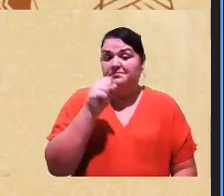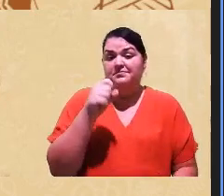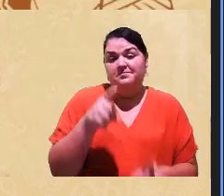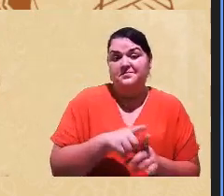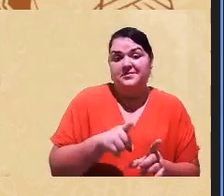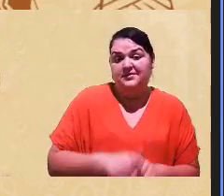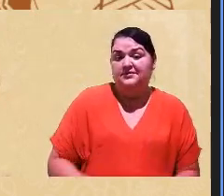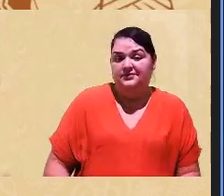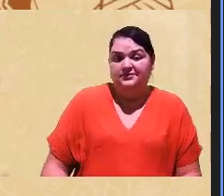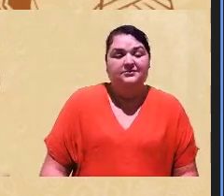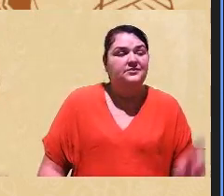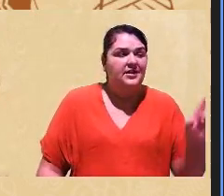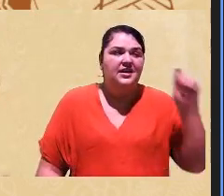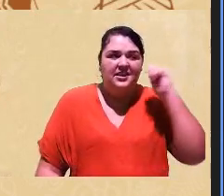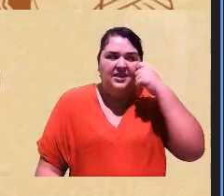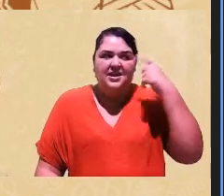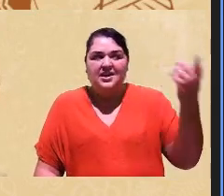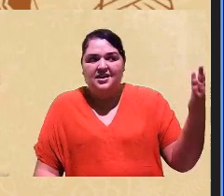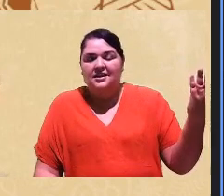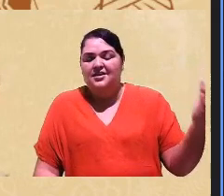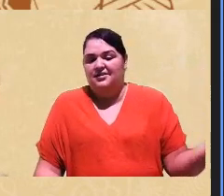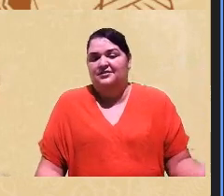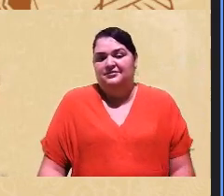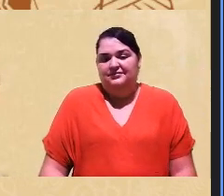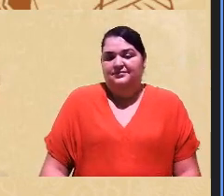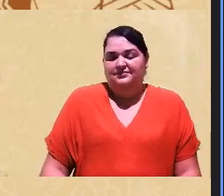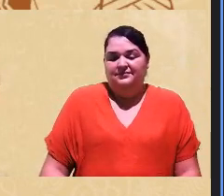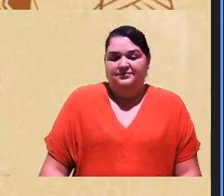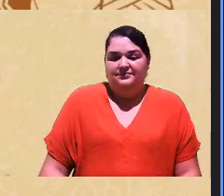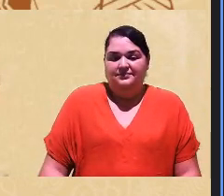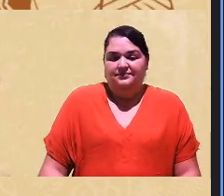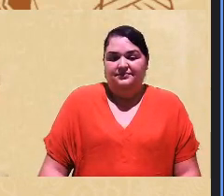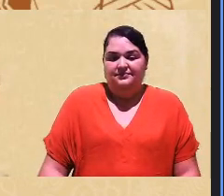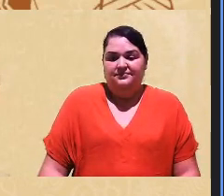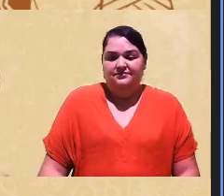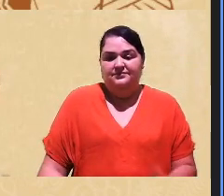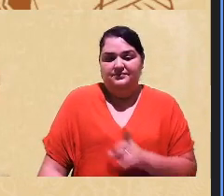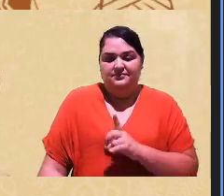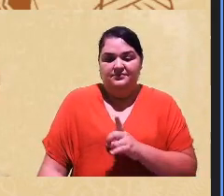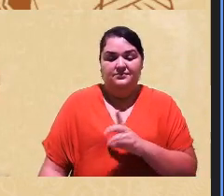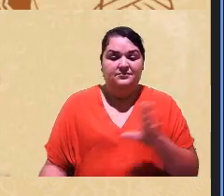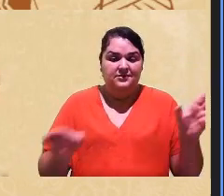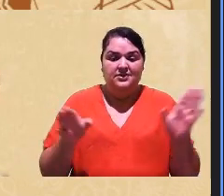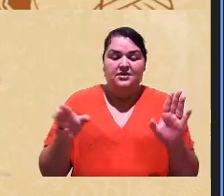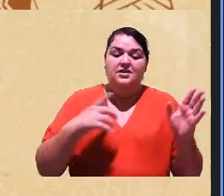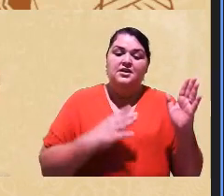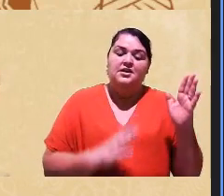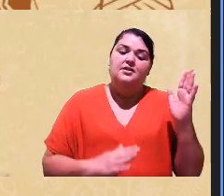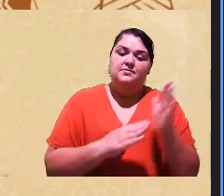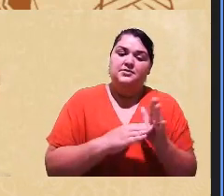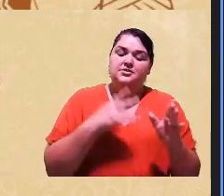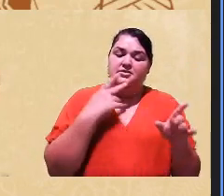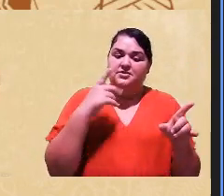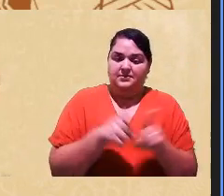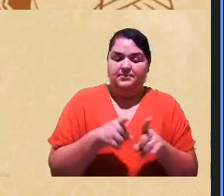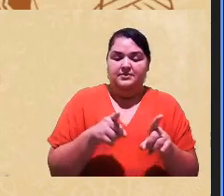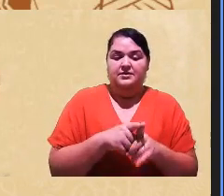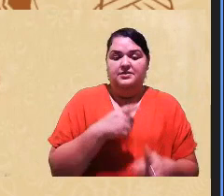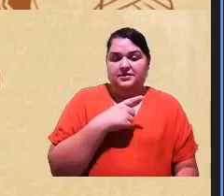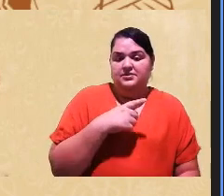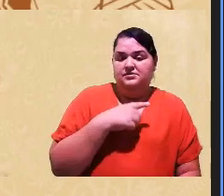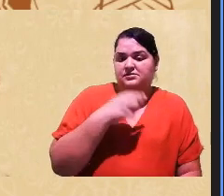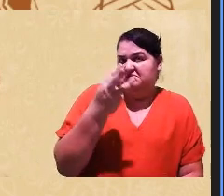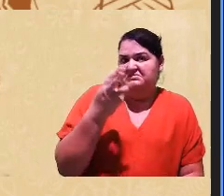falar é negra e nós vamos ter entre os pardos que é esse limite que eu estou falando aqui entre 3 e